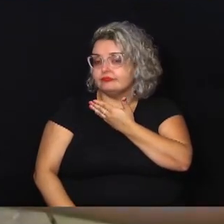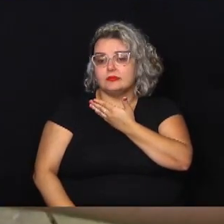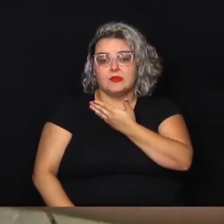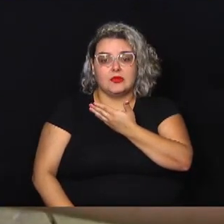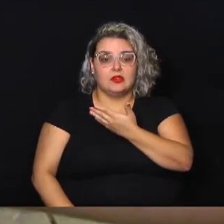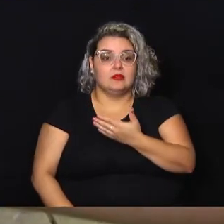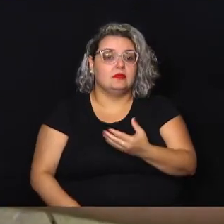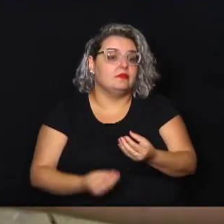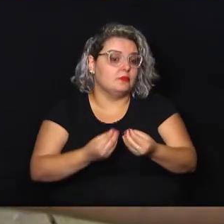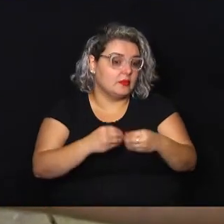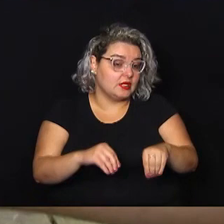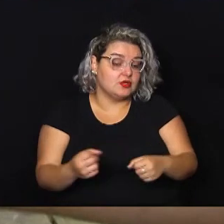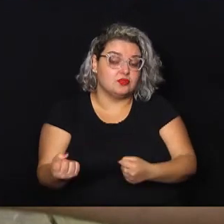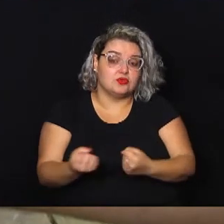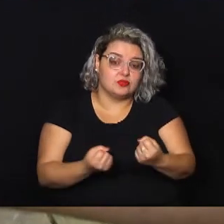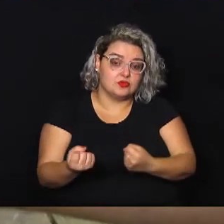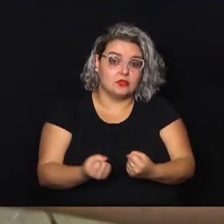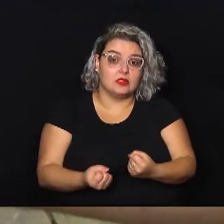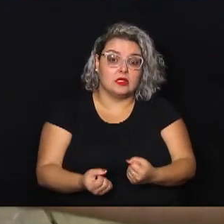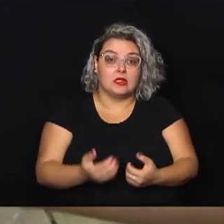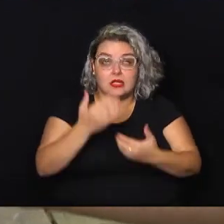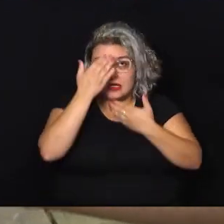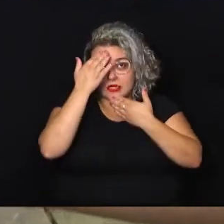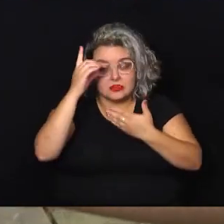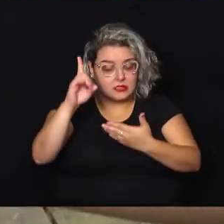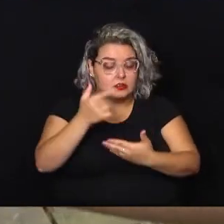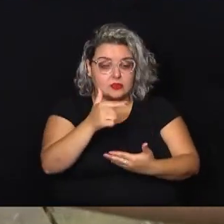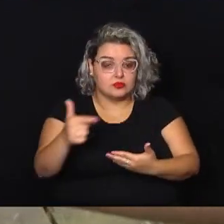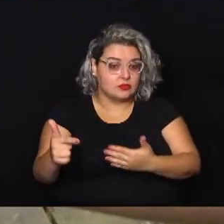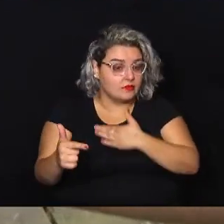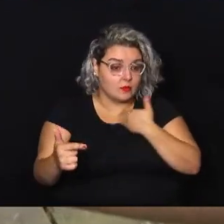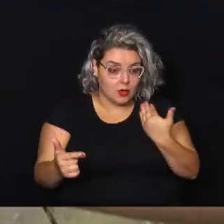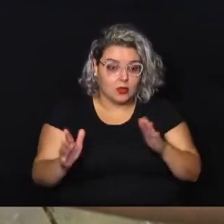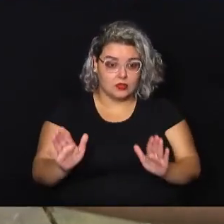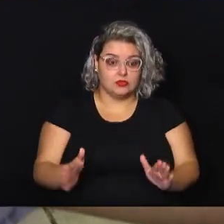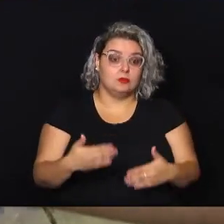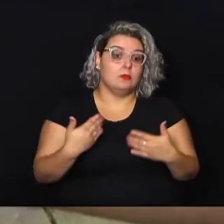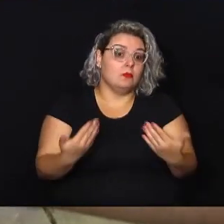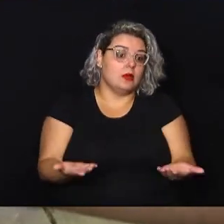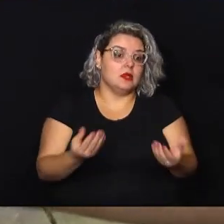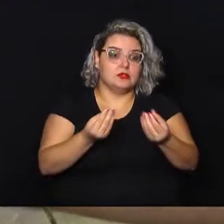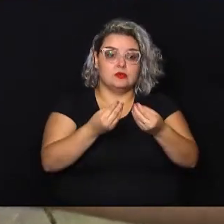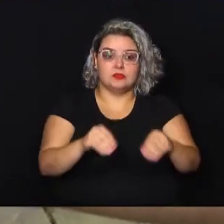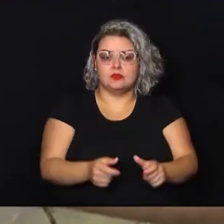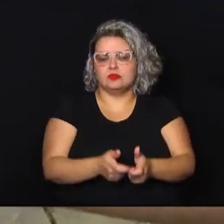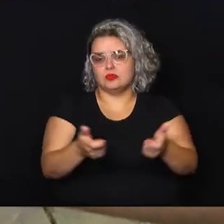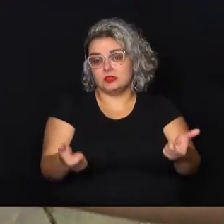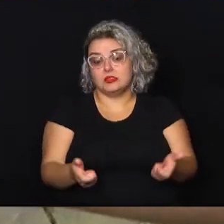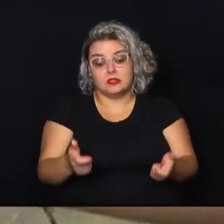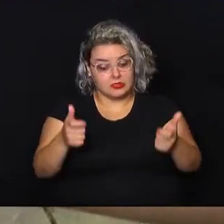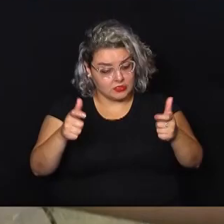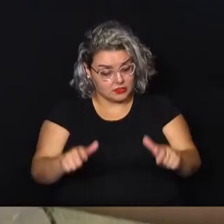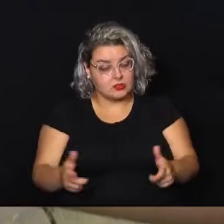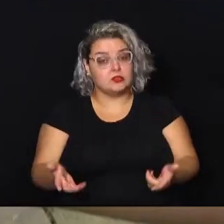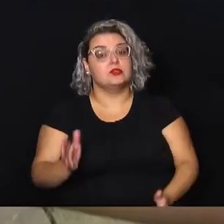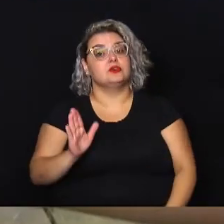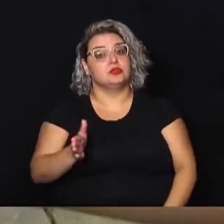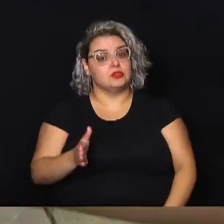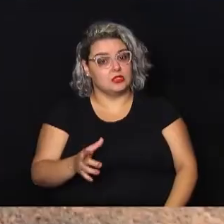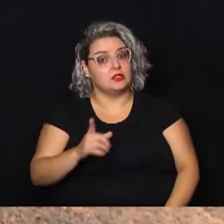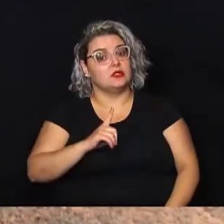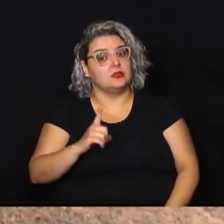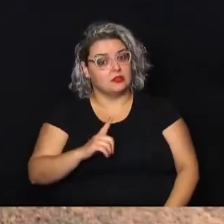teve nenhuma perca humana, mas os prejuízos são muito grandes. E, neste ponto, já houve acidente fatal,